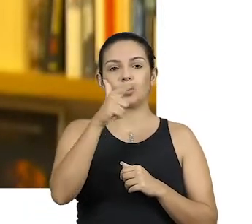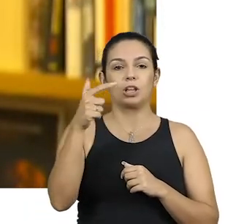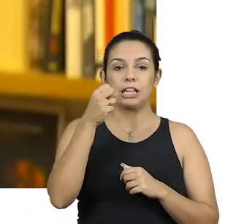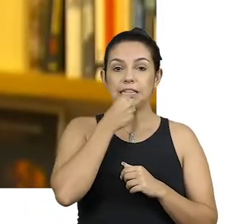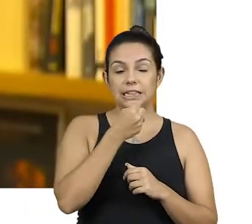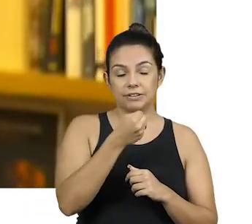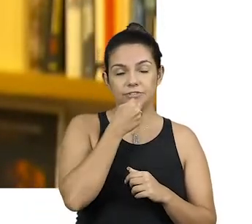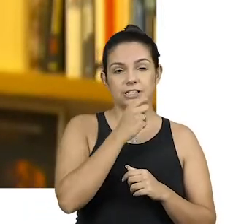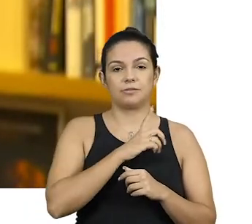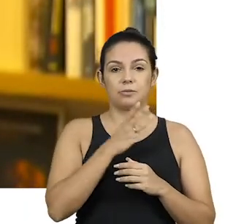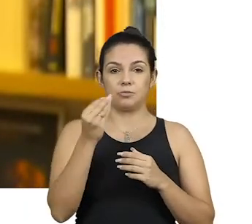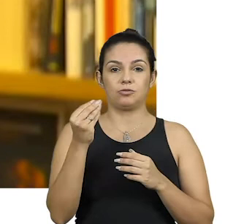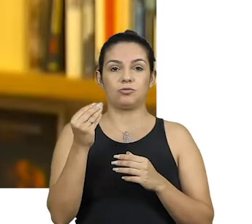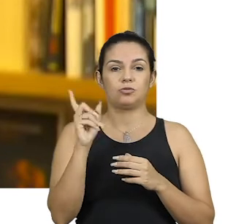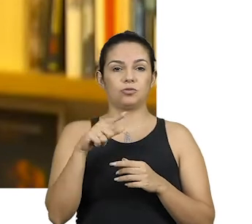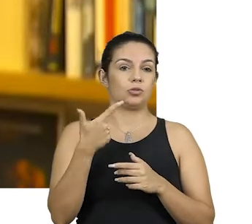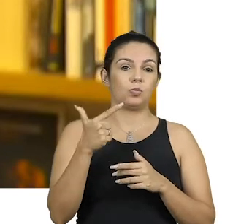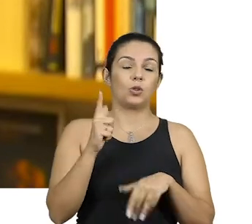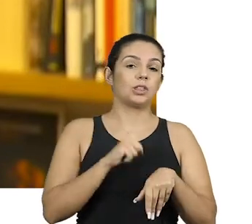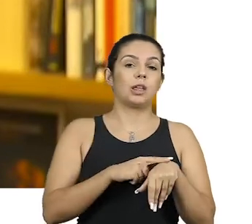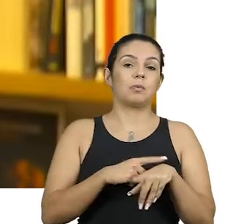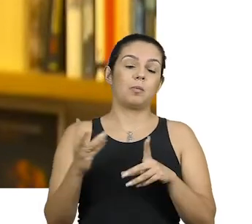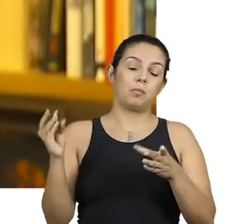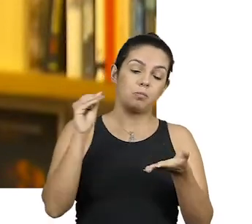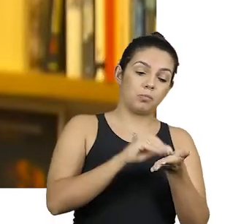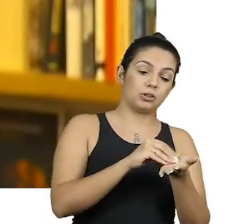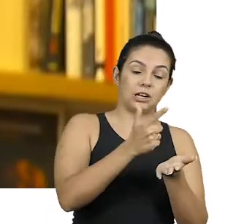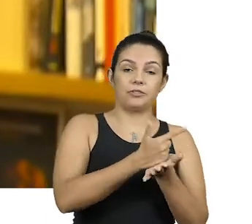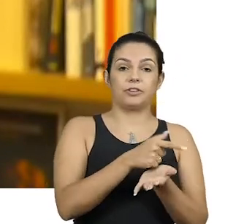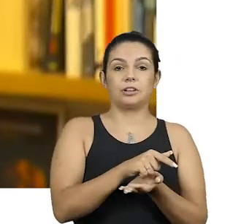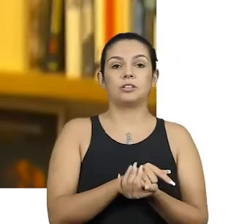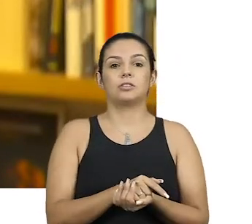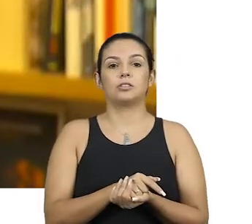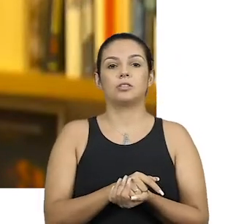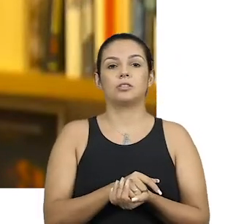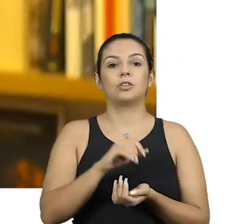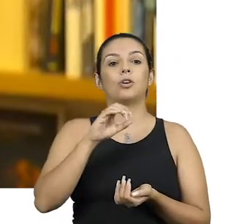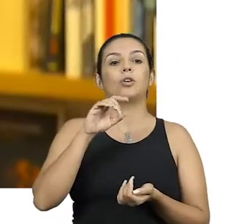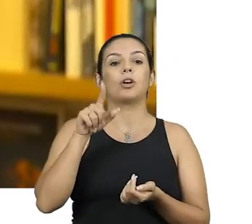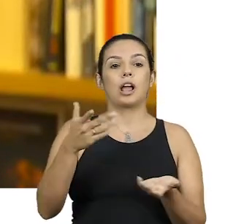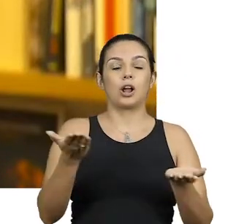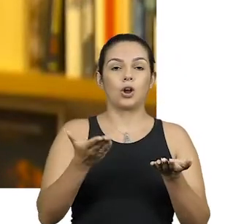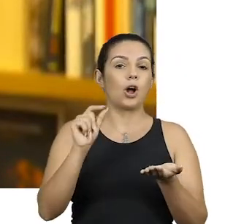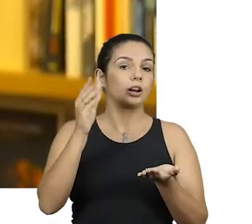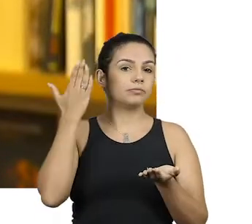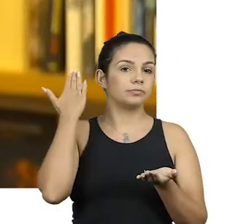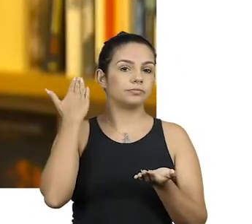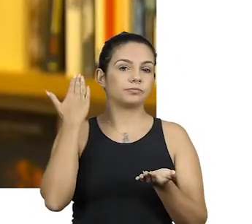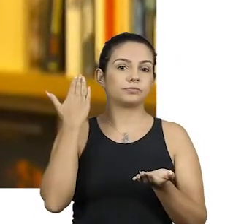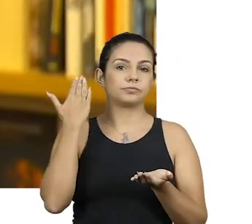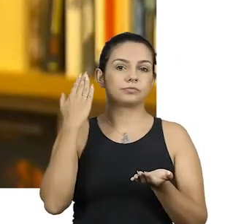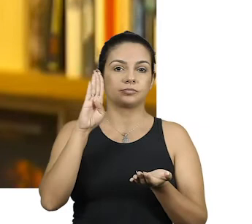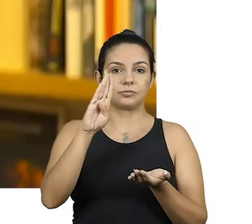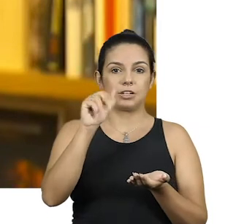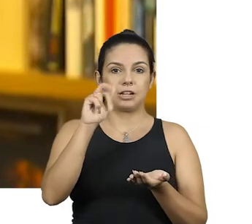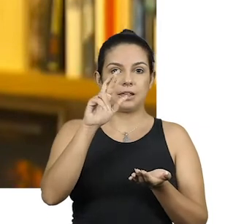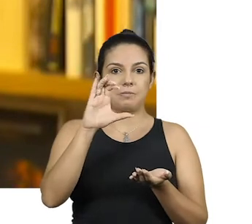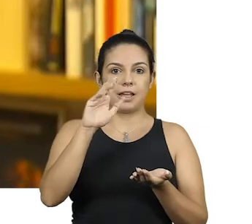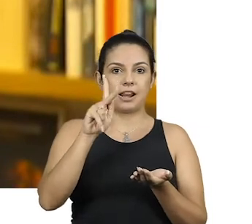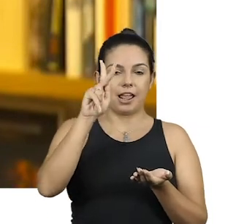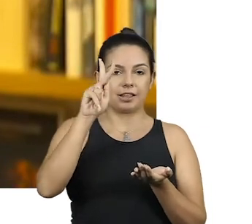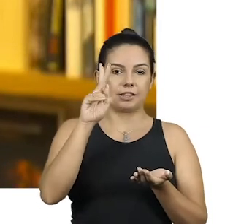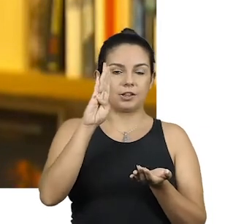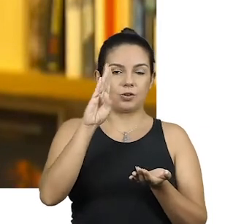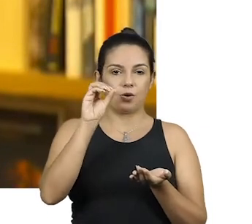entrevistas que teve muita repercussão não deu tempo de botar no livro que ocorreu agora, que foi o Barack Obama, que